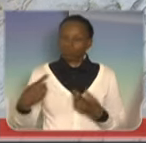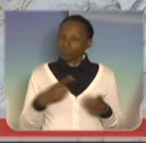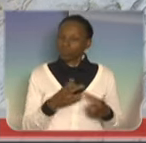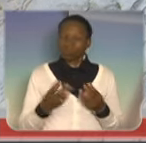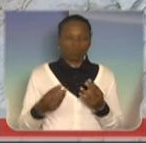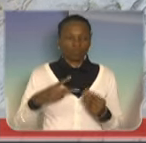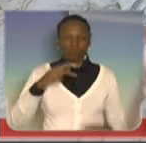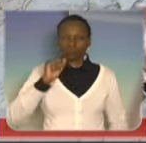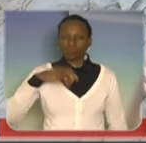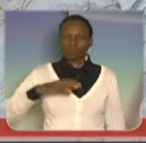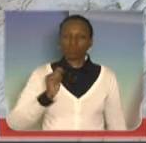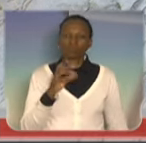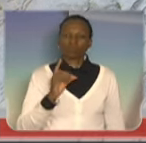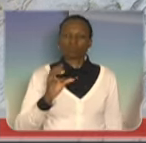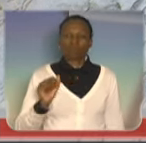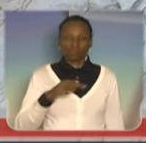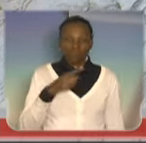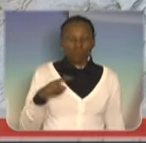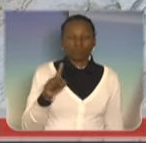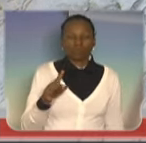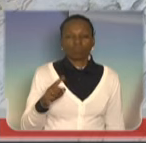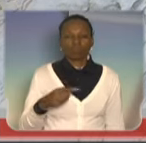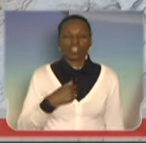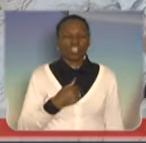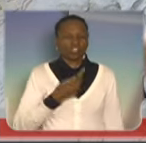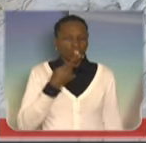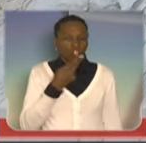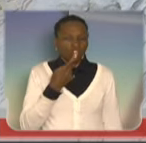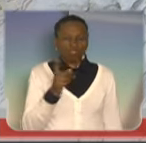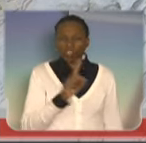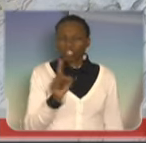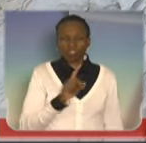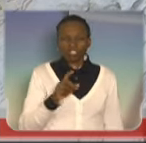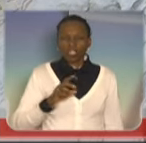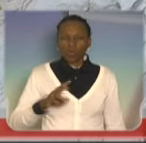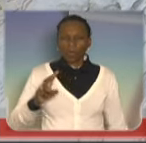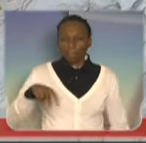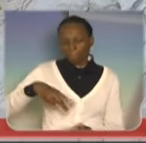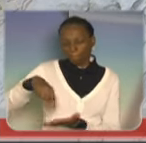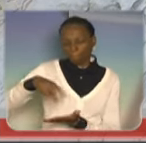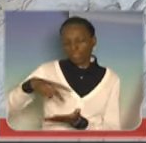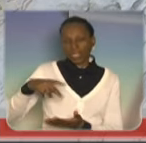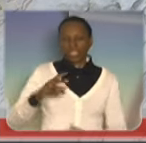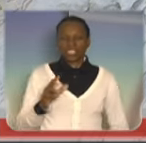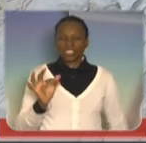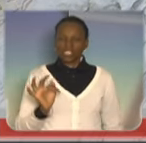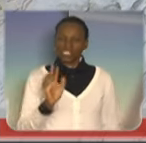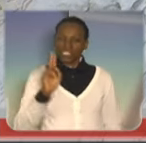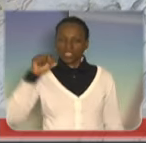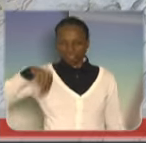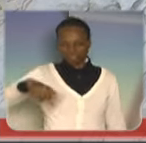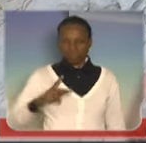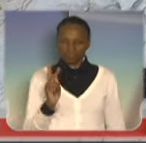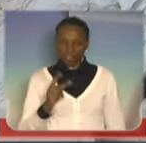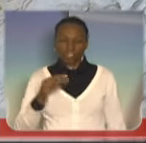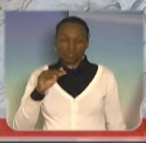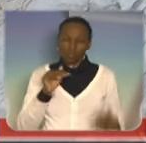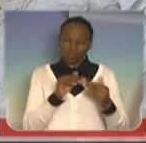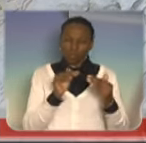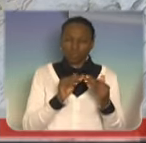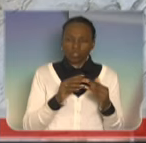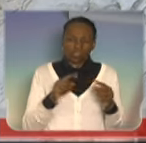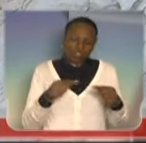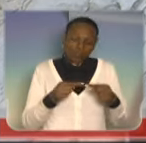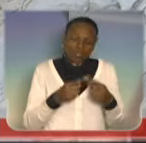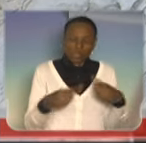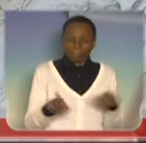sempre quando eu falo, eu não falo o baile funk, que eu acho que é errado falar o funk, é pancadão. O funk eu concordo com a senhora, estilo de música, tanto que o funk, eu sou